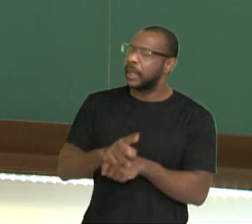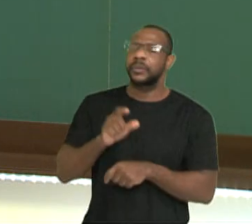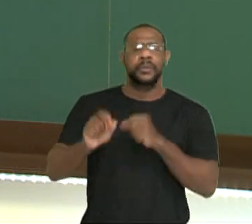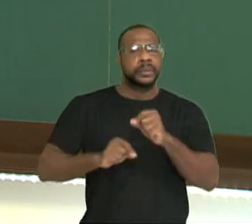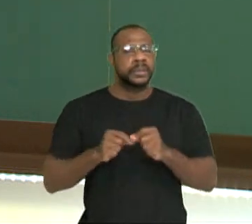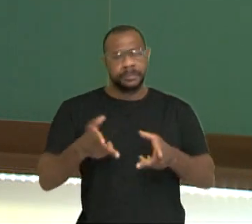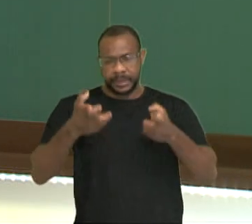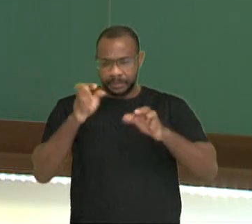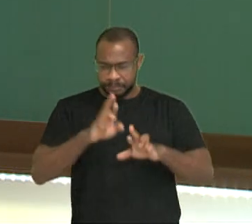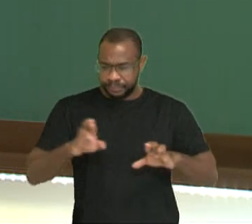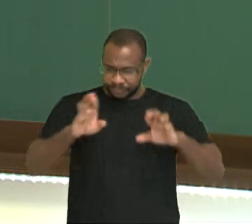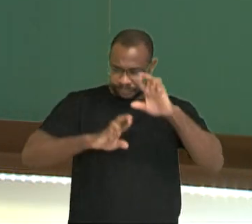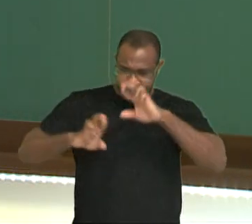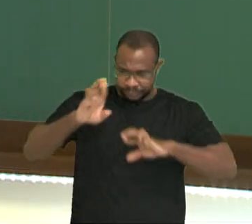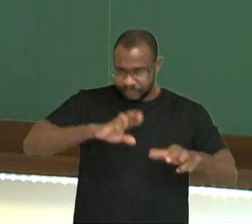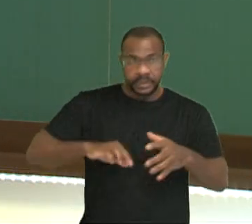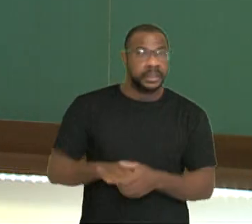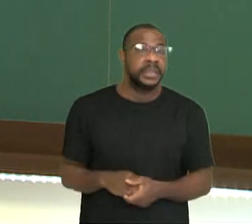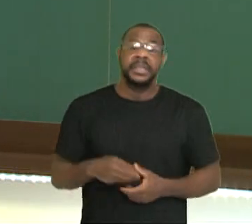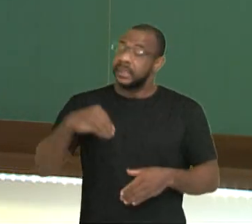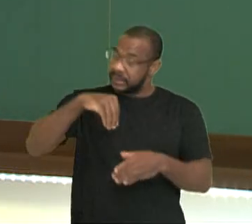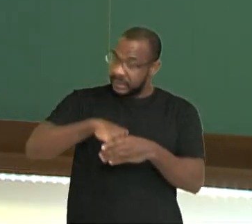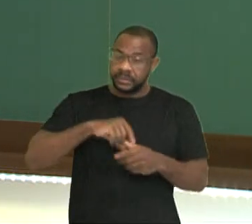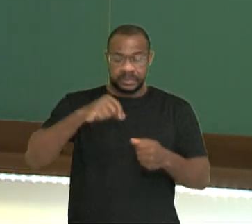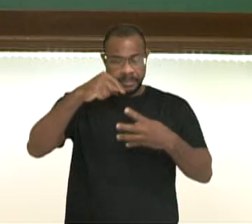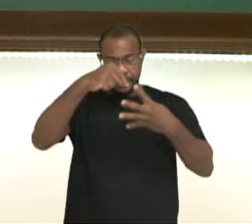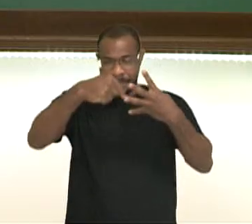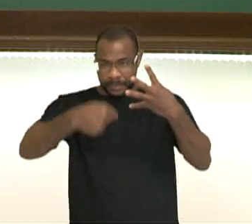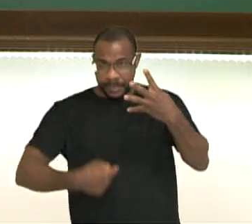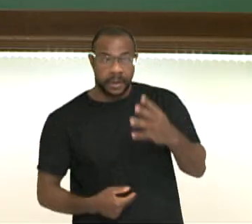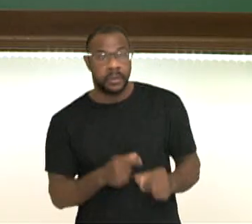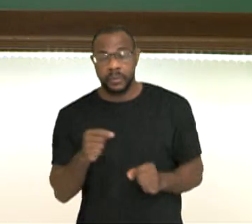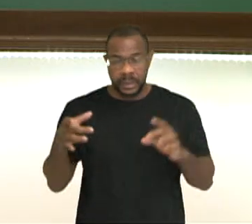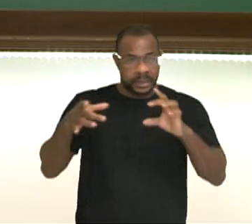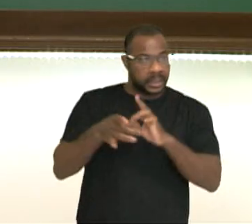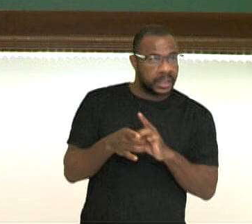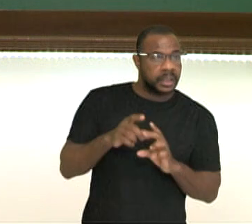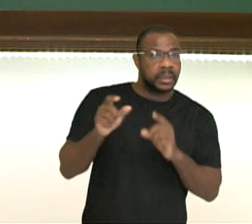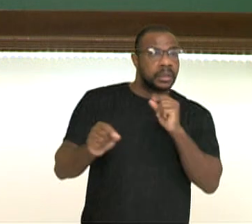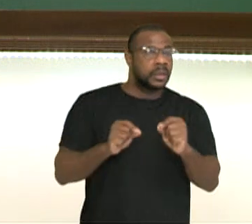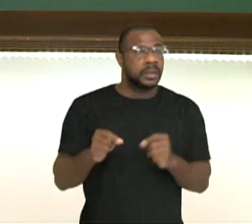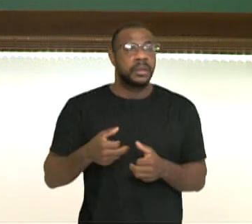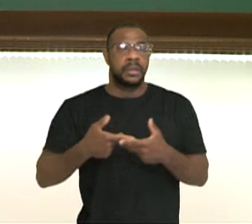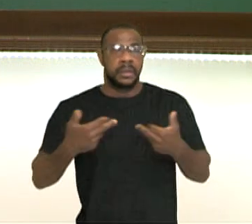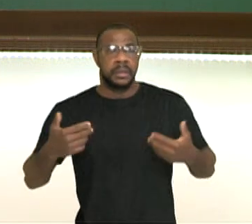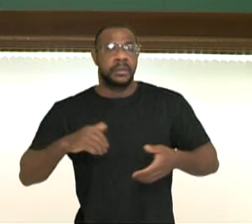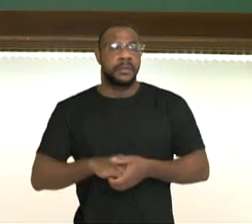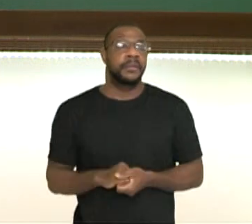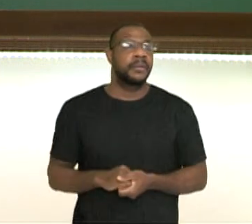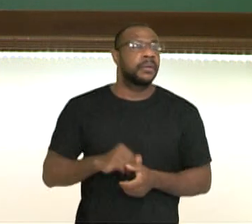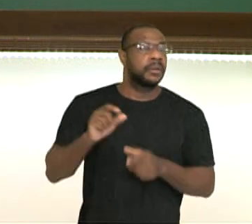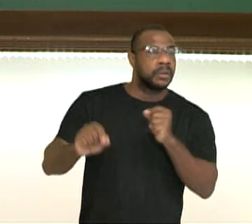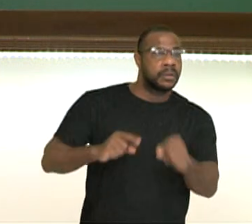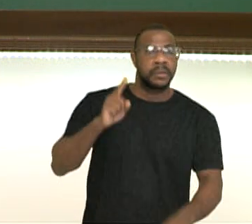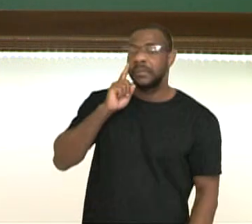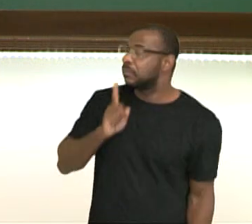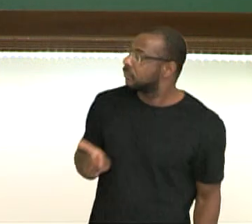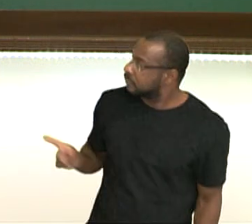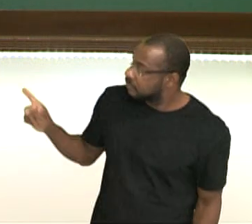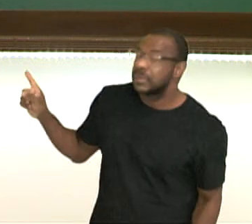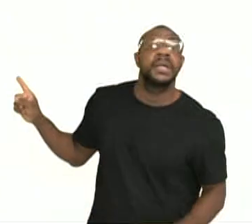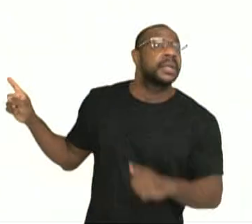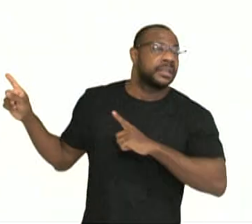analisar. Dentro desses quesitos ligados aos indicadores socioeconômicos logicamente